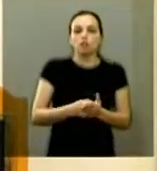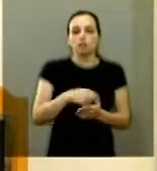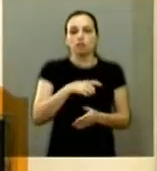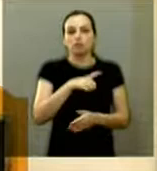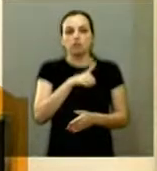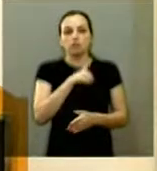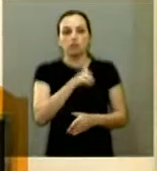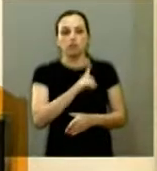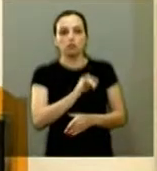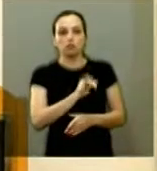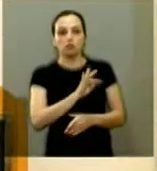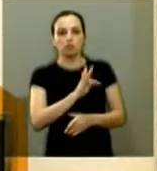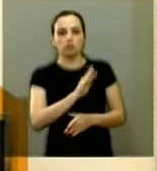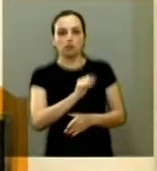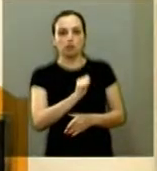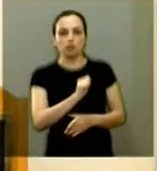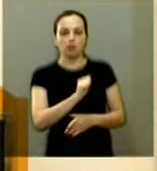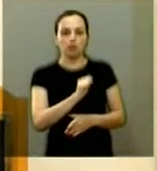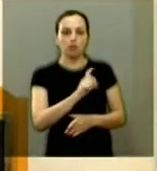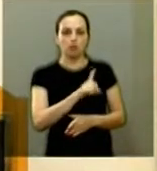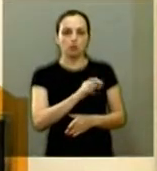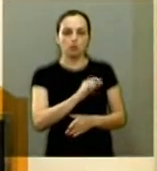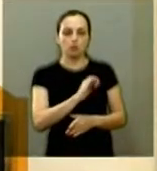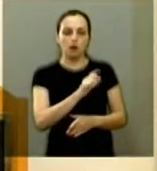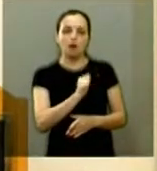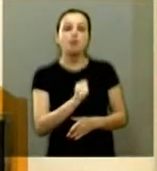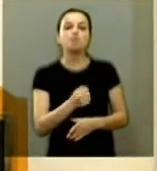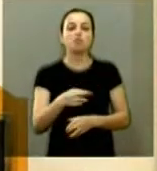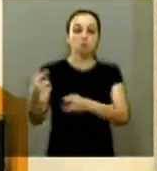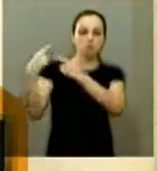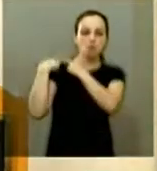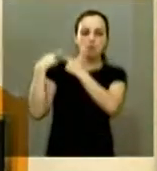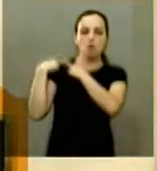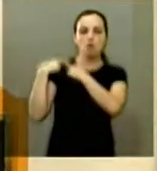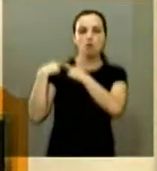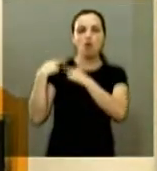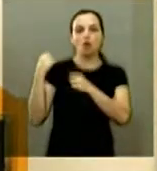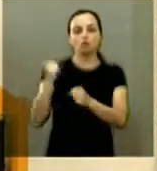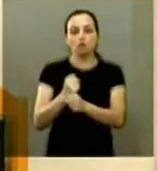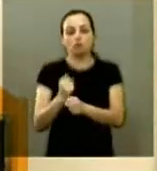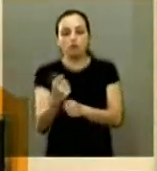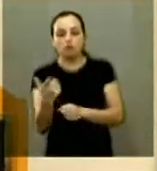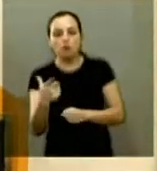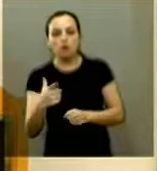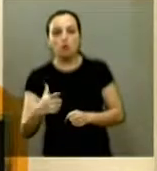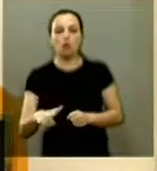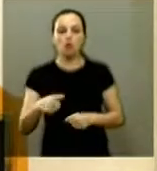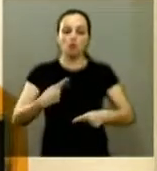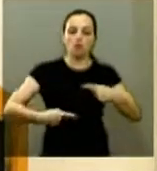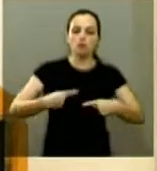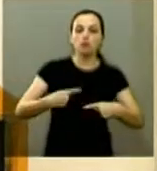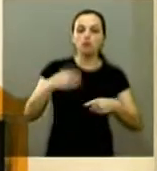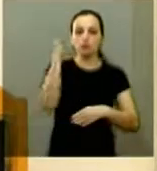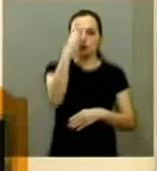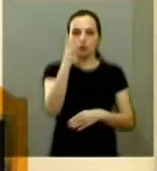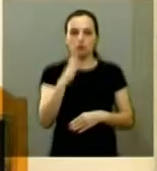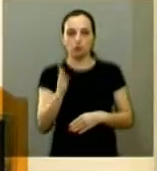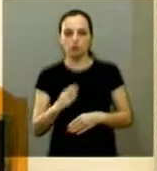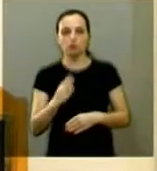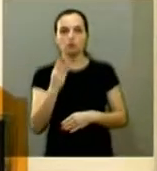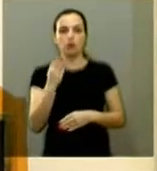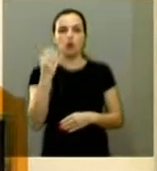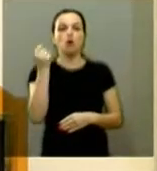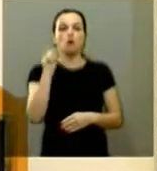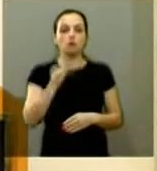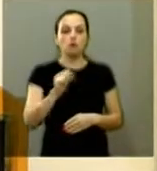responsabilidade fundamental em reconstruir o modelo político brasileiro que foram responsáveis de forma ativa para esse modelo hoje